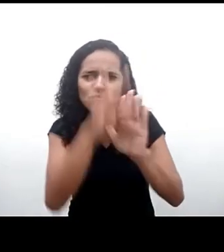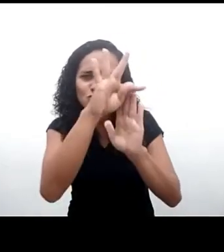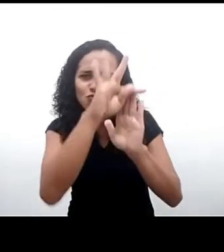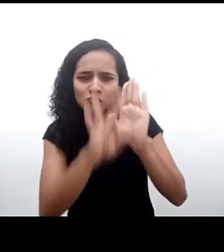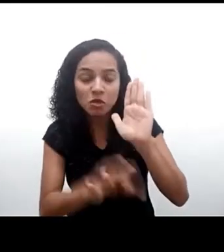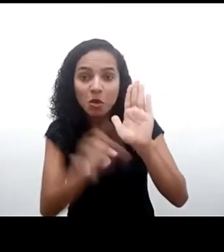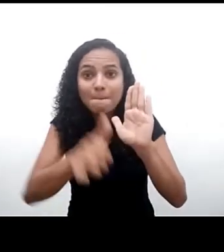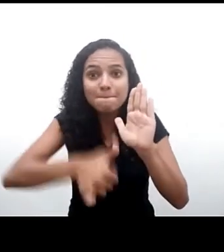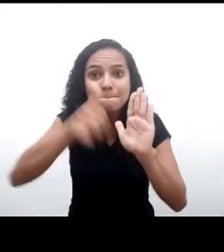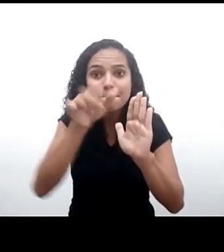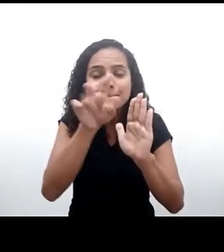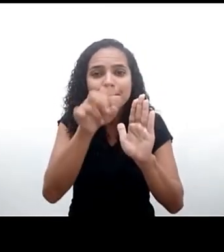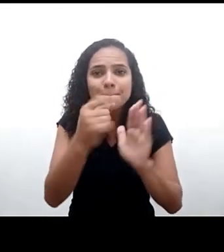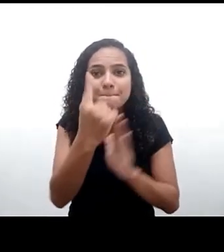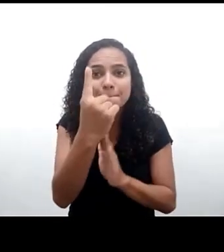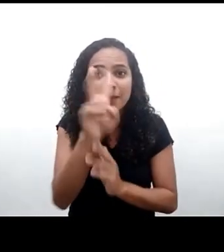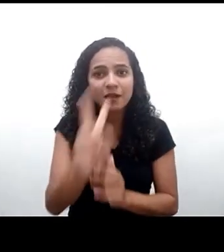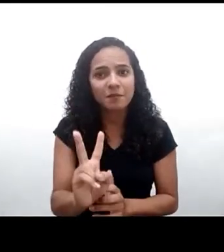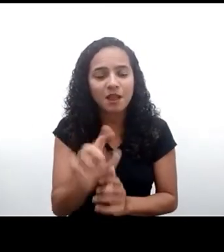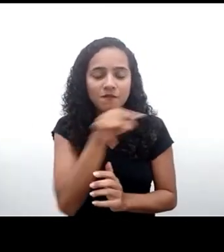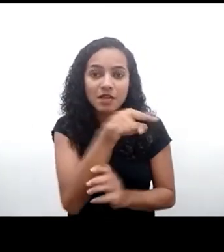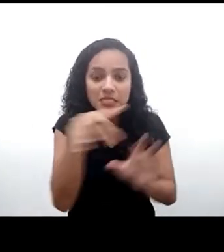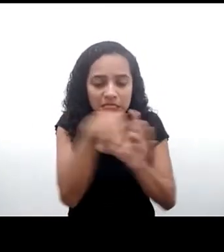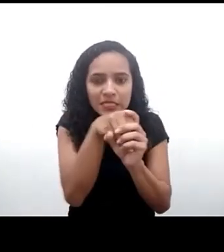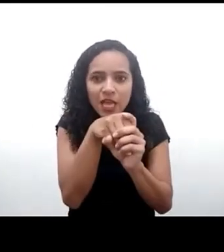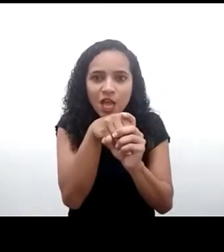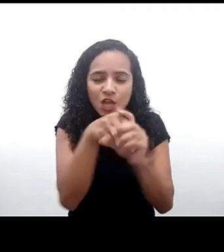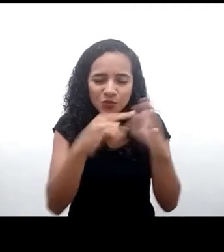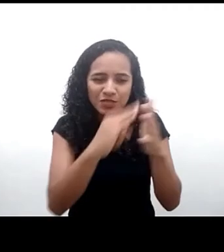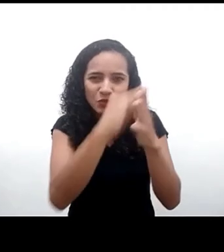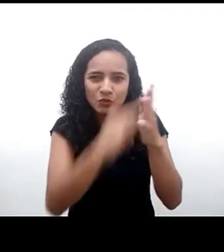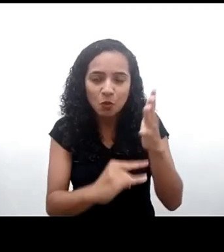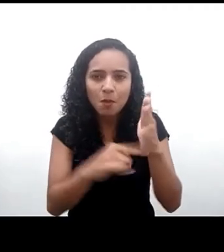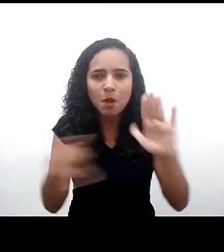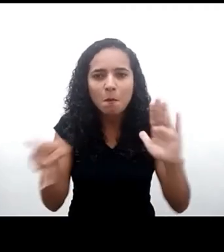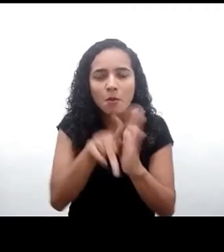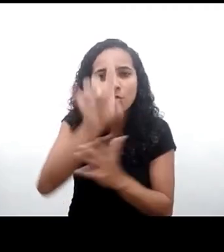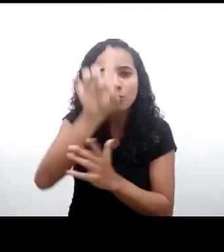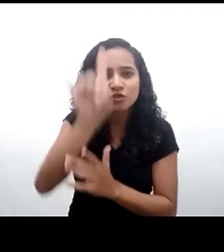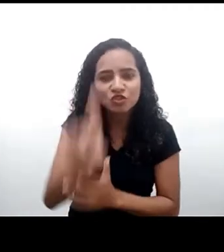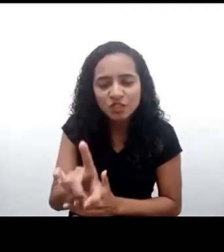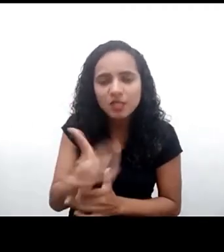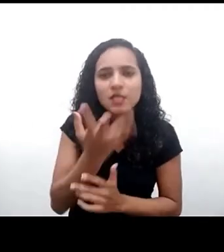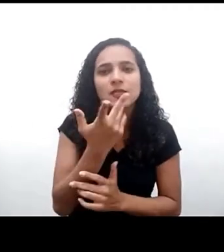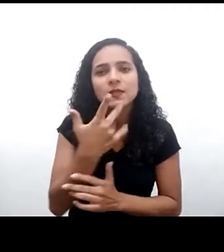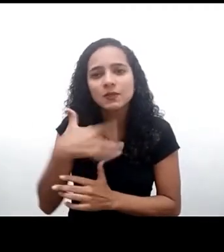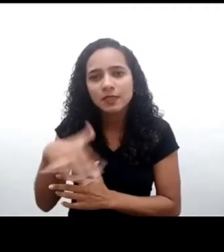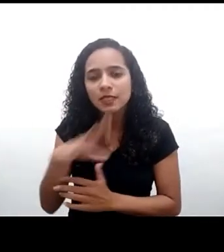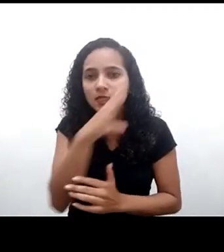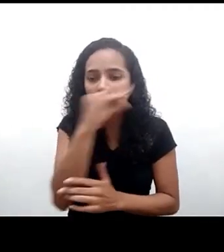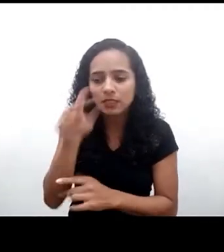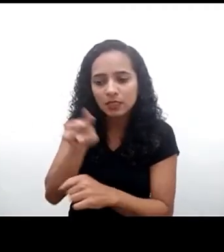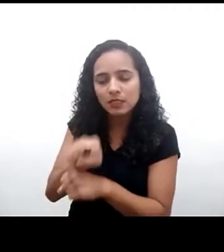vez, nesse documento de direitos de crianças e adolescentes, cita as